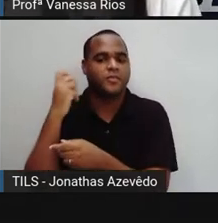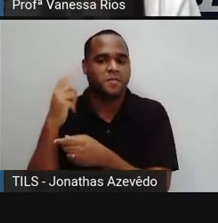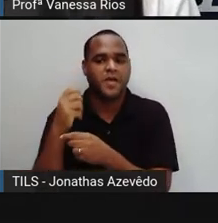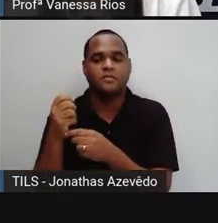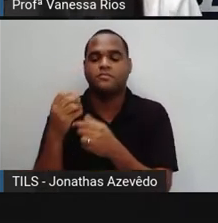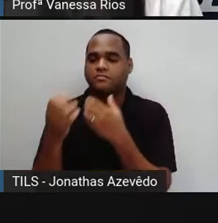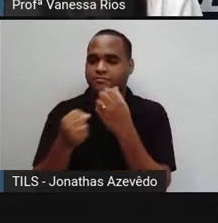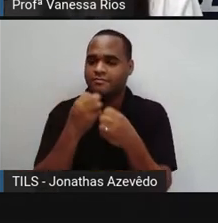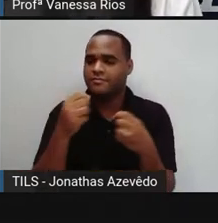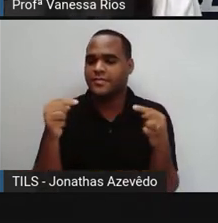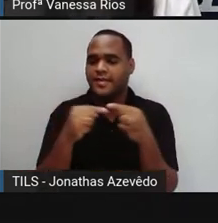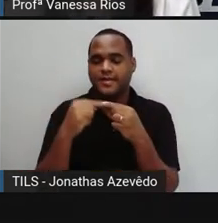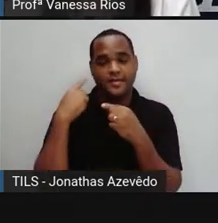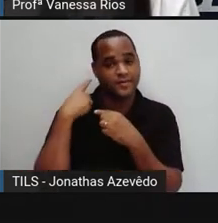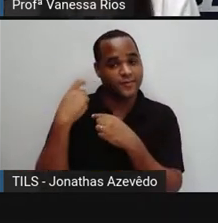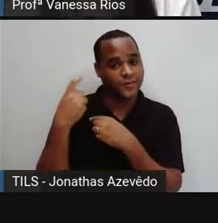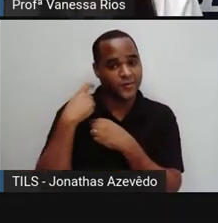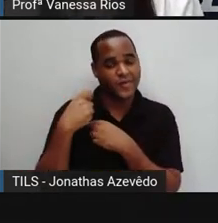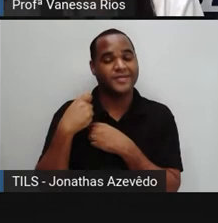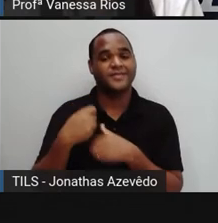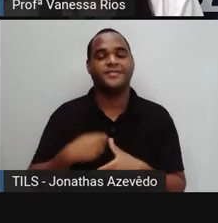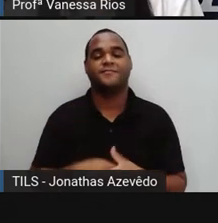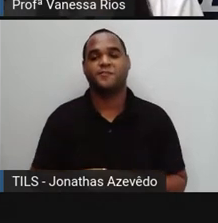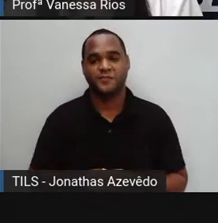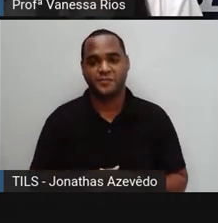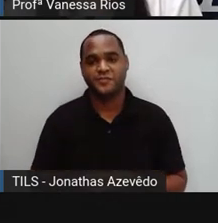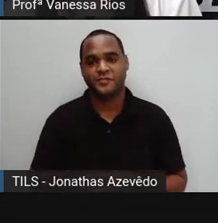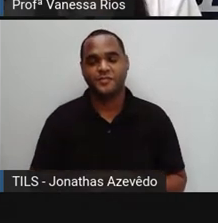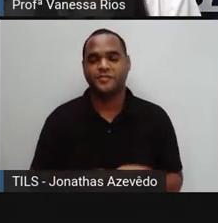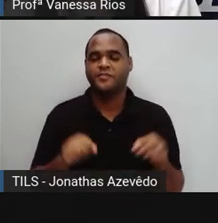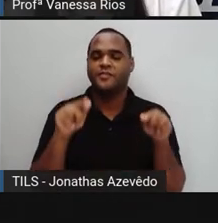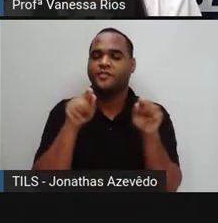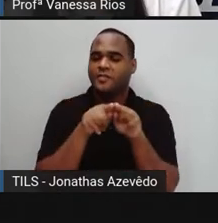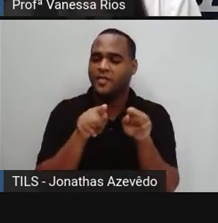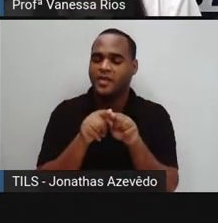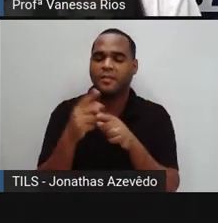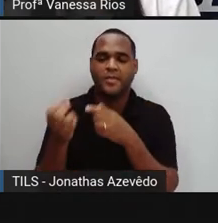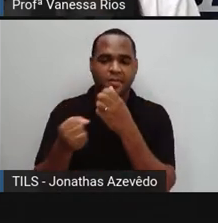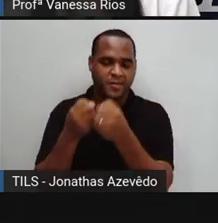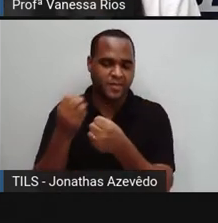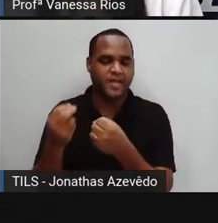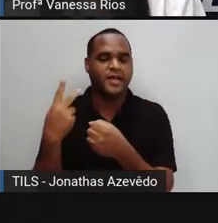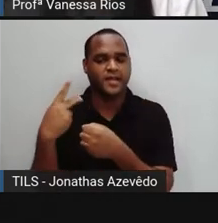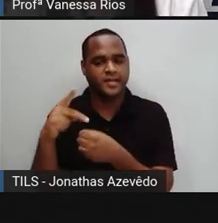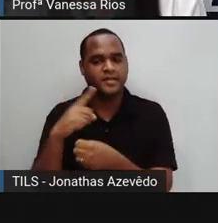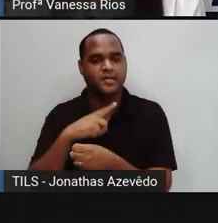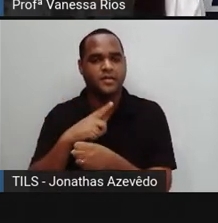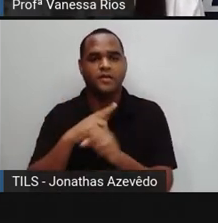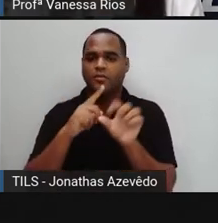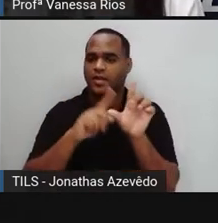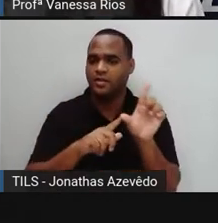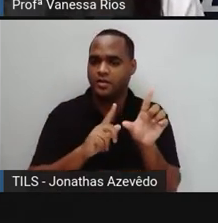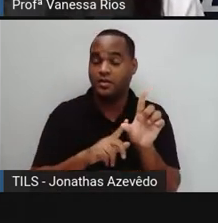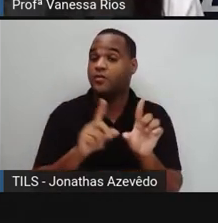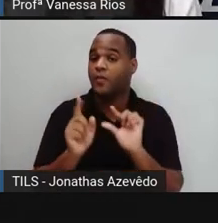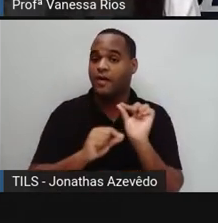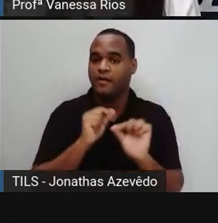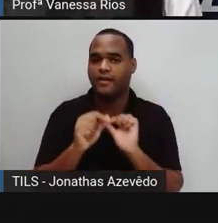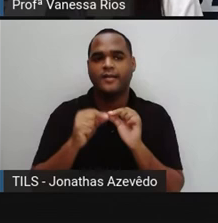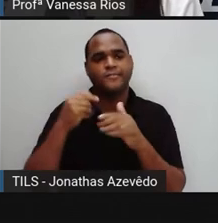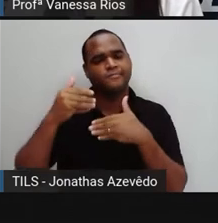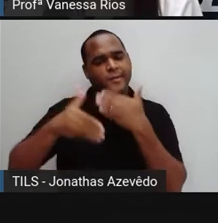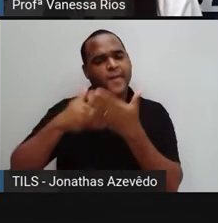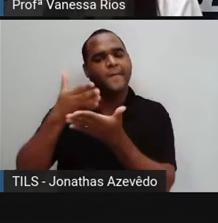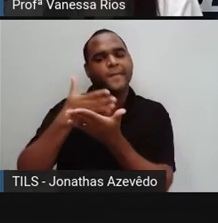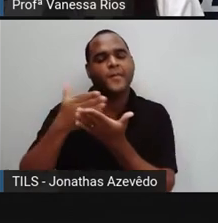associando aí a um som, né? E aí, fazendo essa associação a uma letra, ele surge depois.